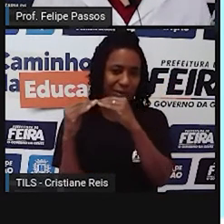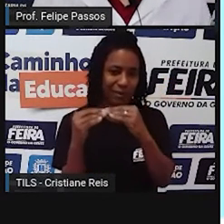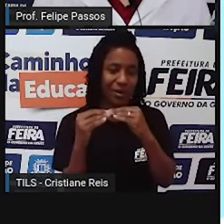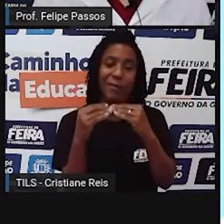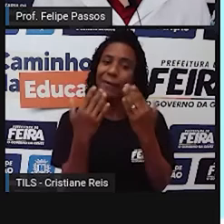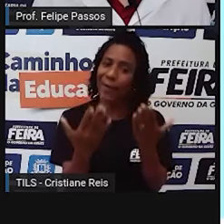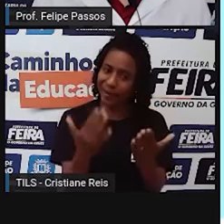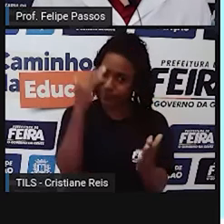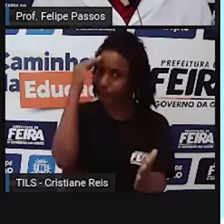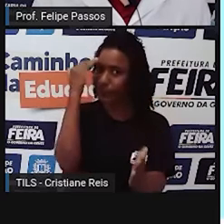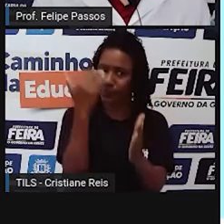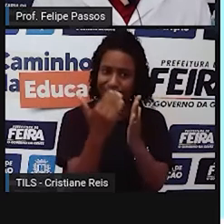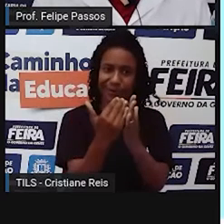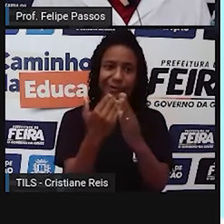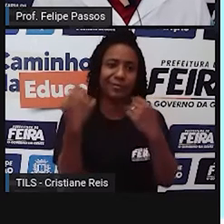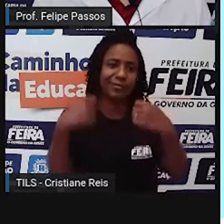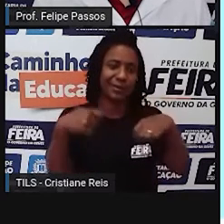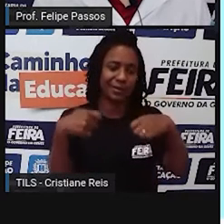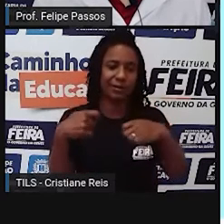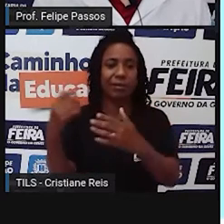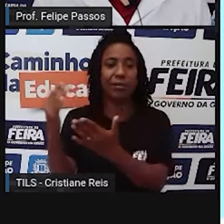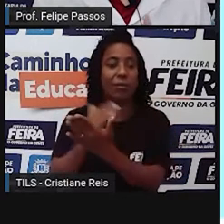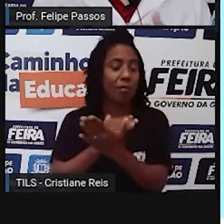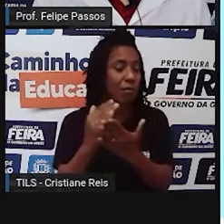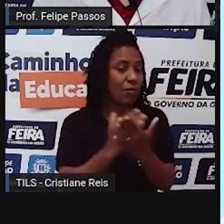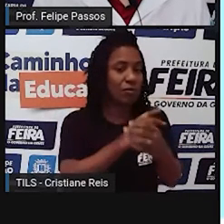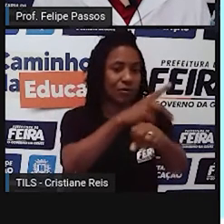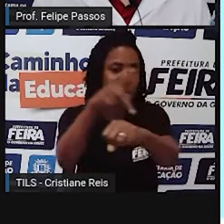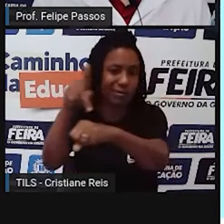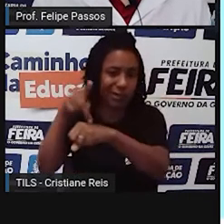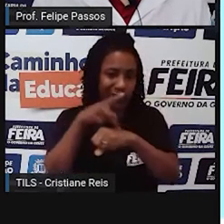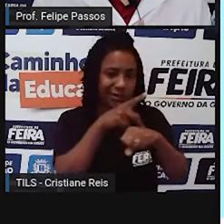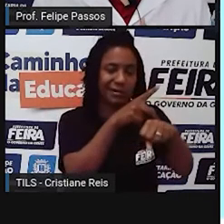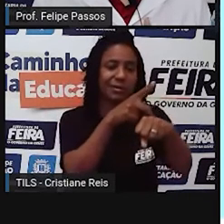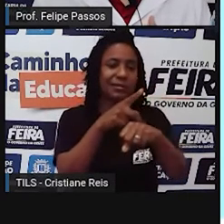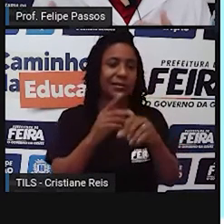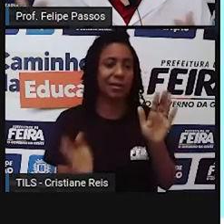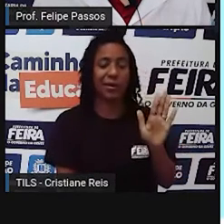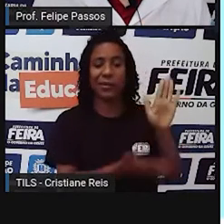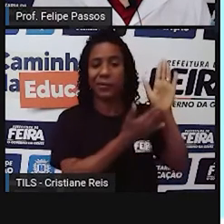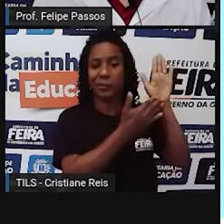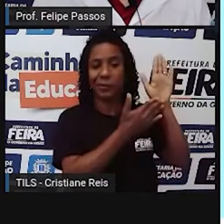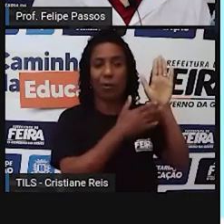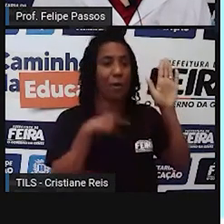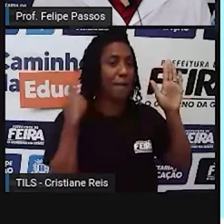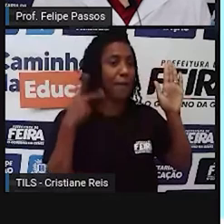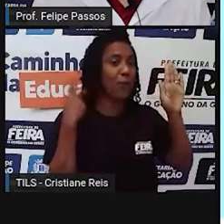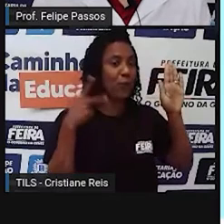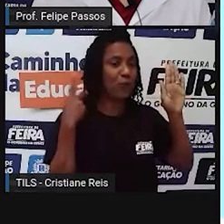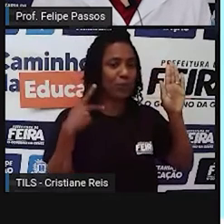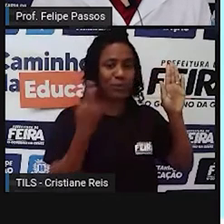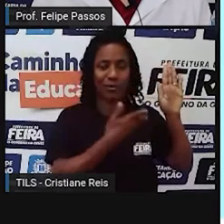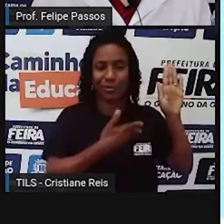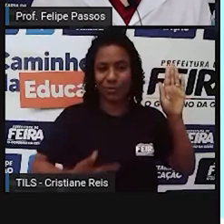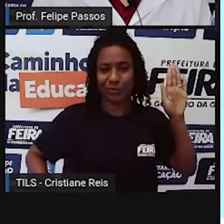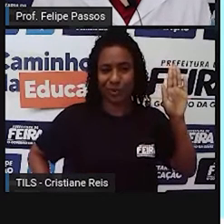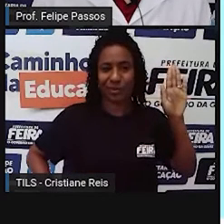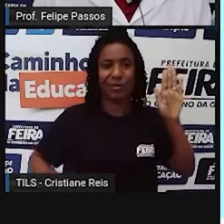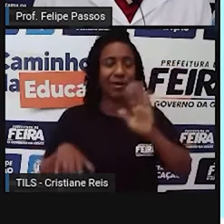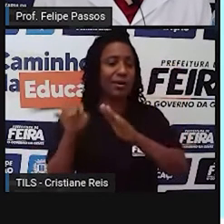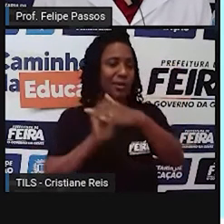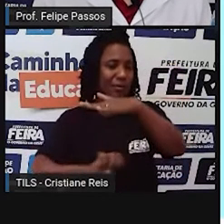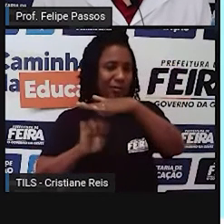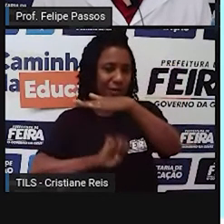adiante, certo? Muitos líderes, muitos políticos e entidades, empresas, elas